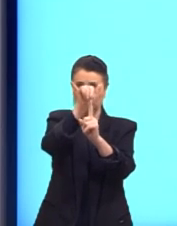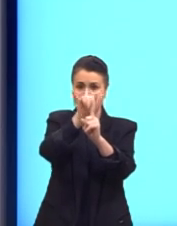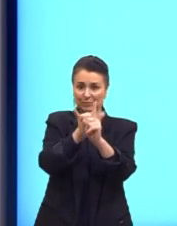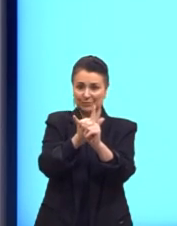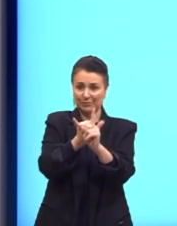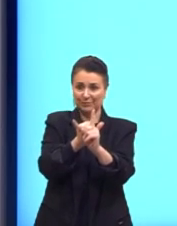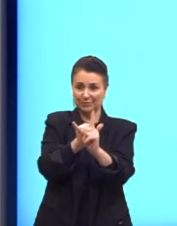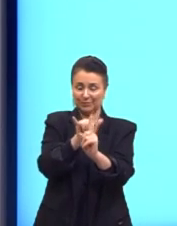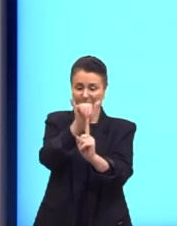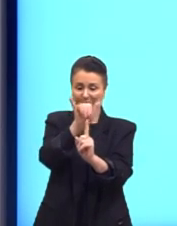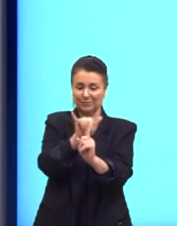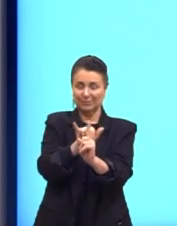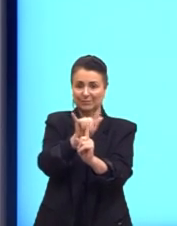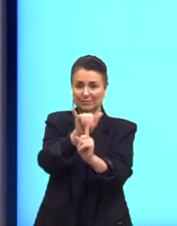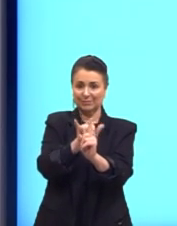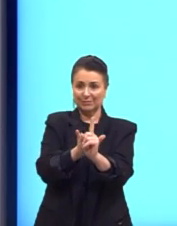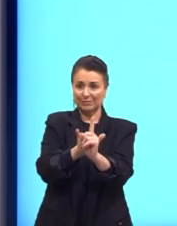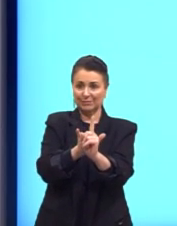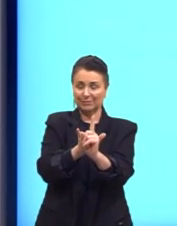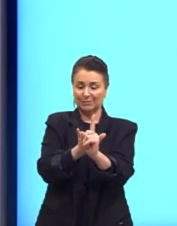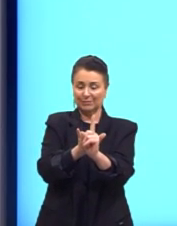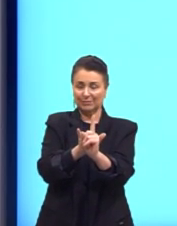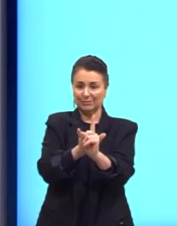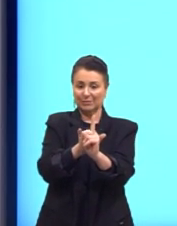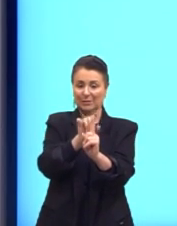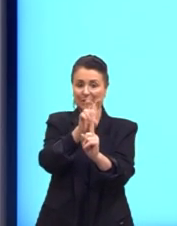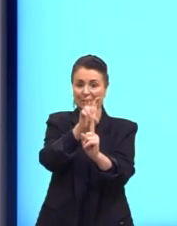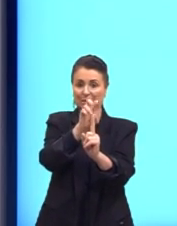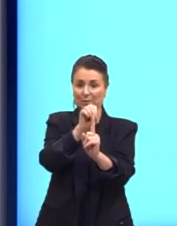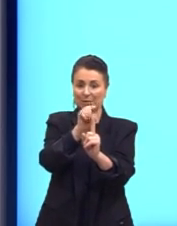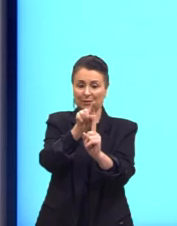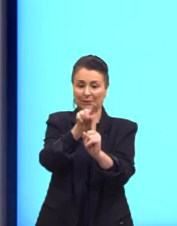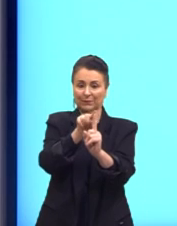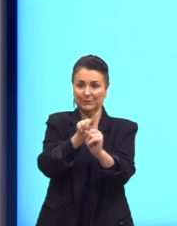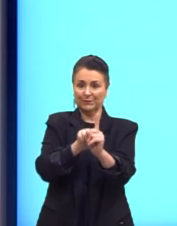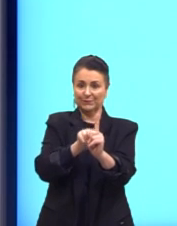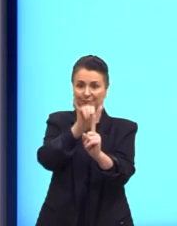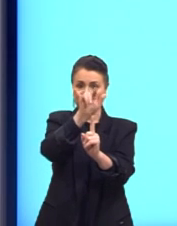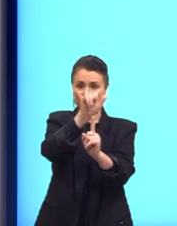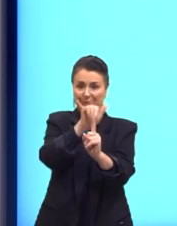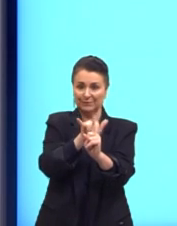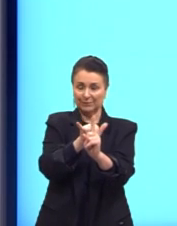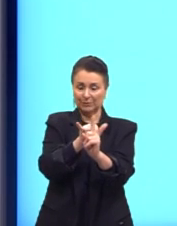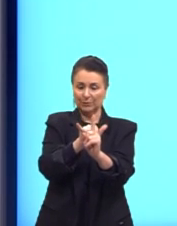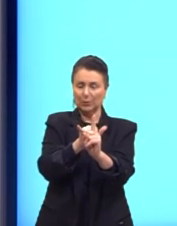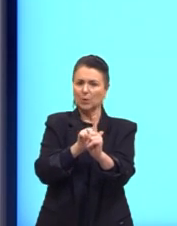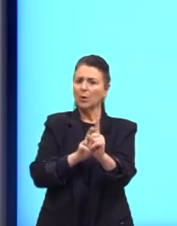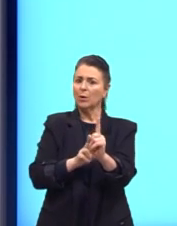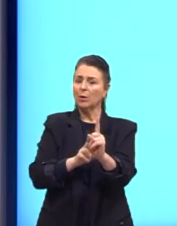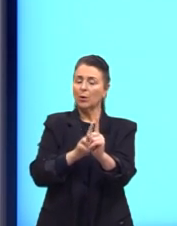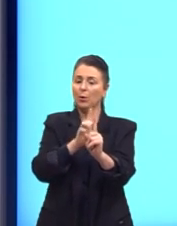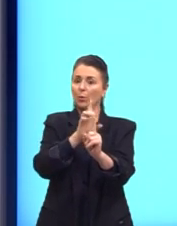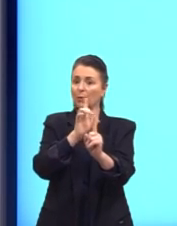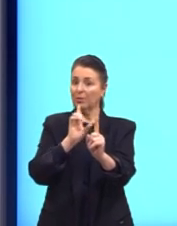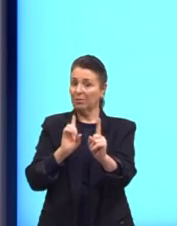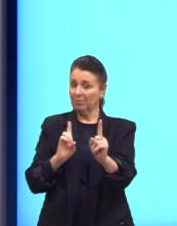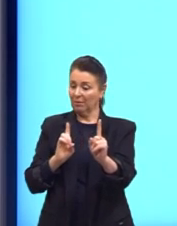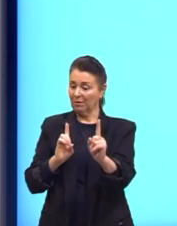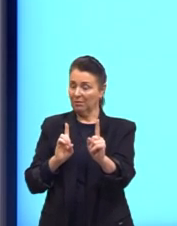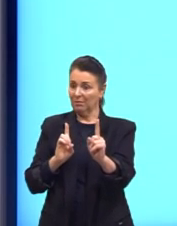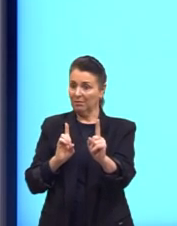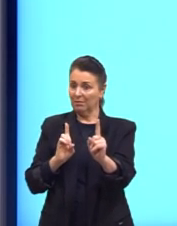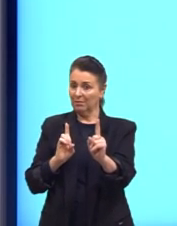gráfico, o ponto exato seria o Y igual a 50, né? O que que significa isso? Que o B, aqui nesse